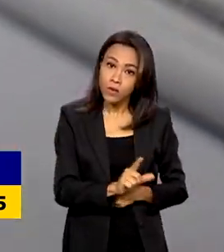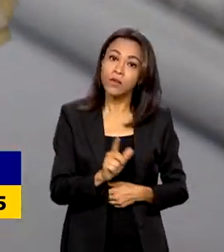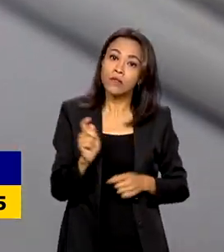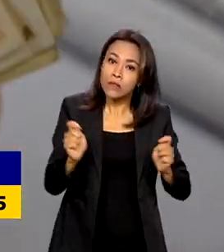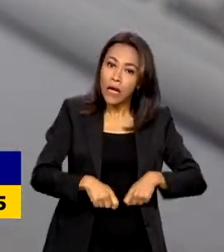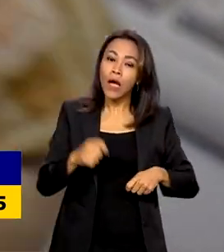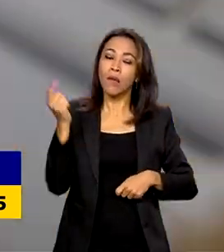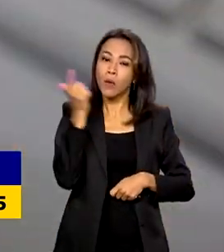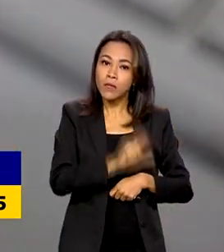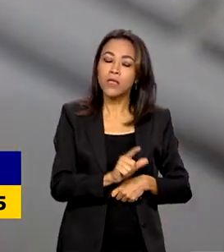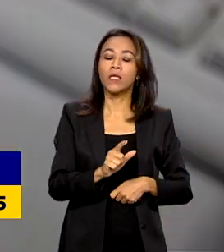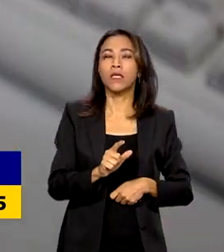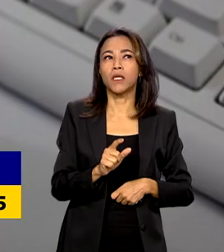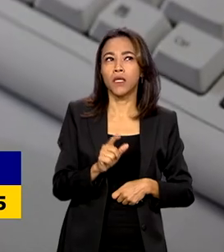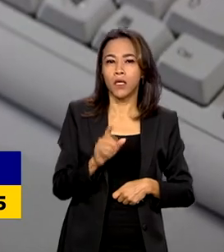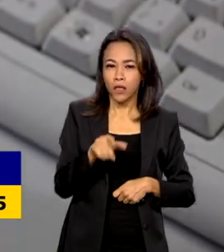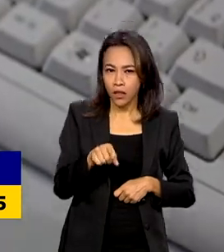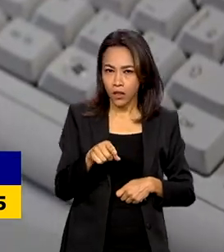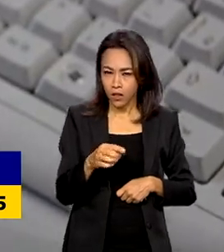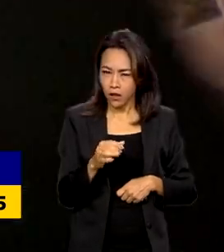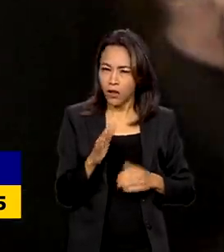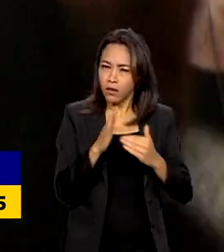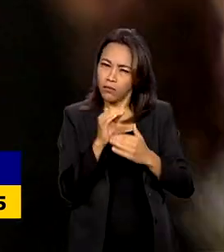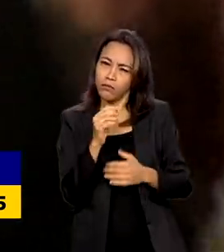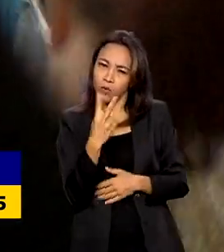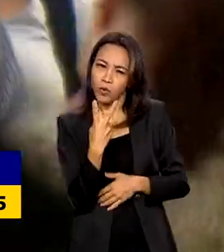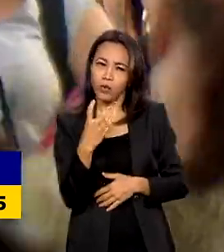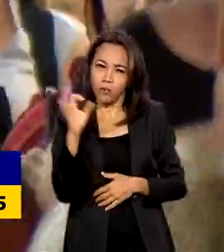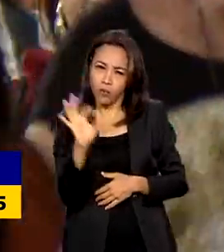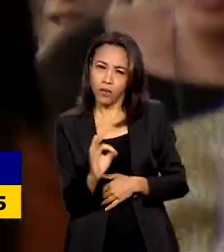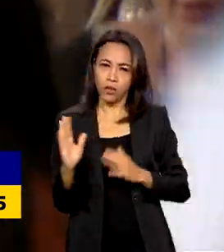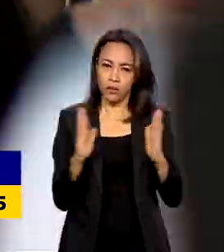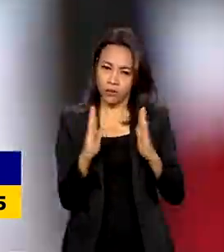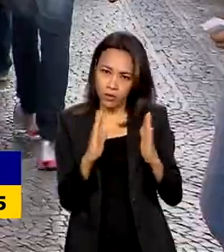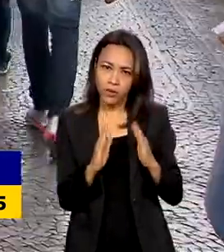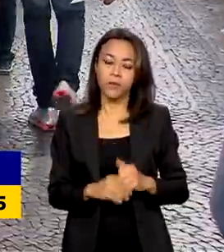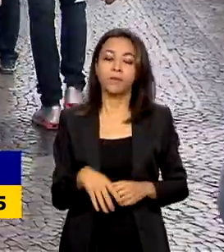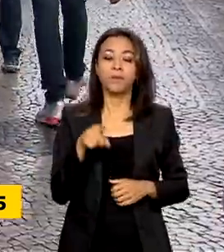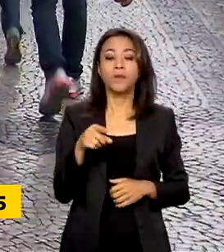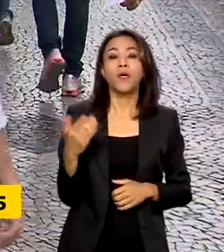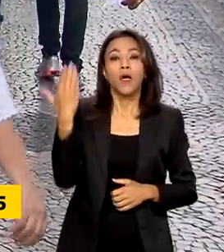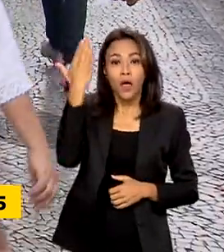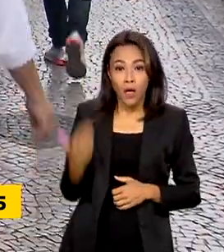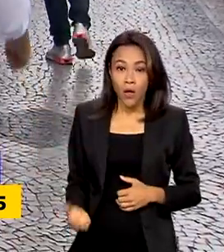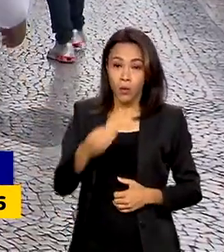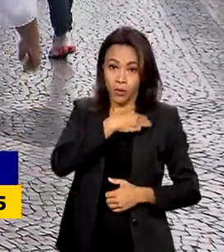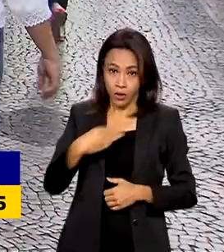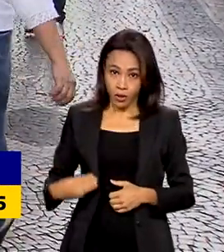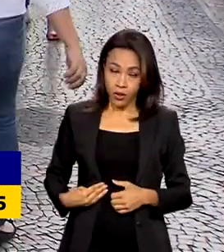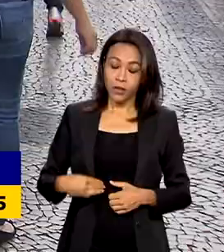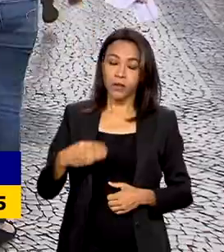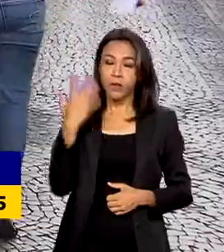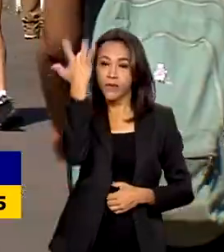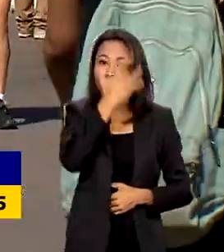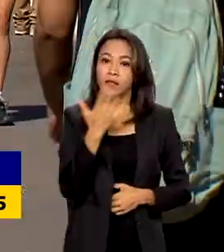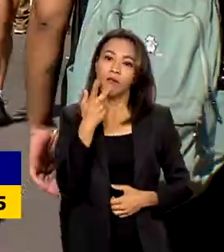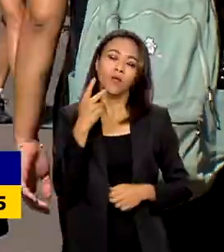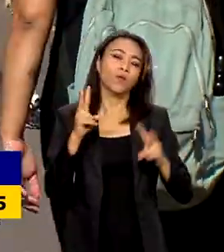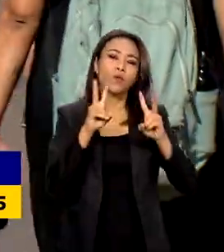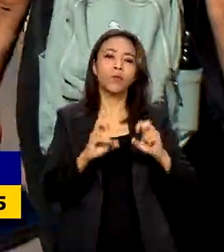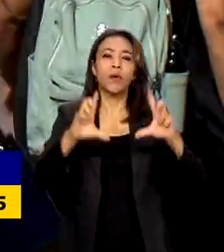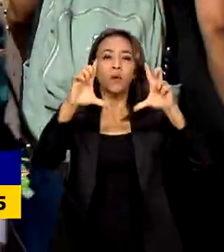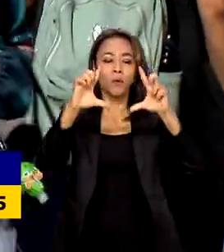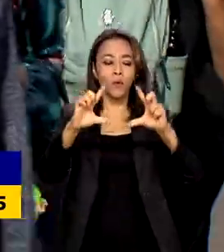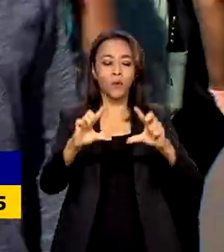na casa de entre 1,8% 2%. O ministro da Fazenda também falou sobre a subida na taxa de desemprego, que